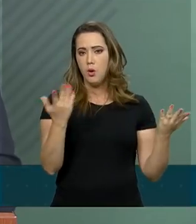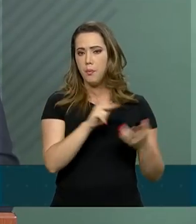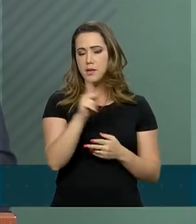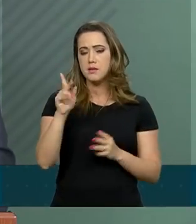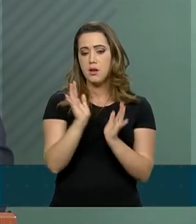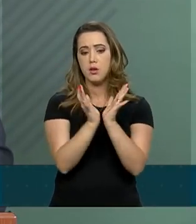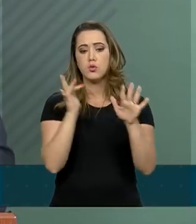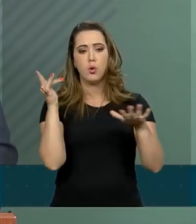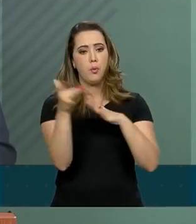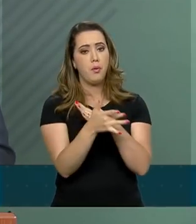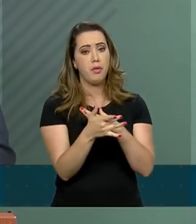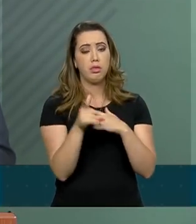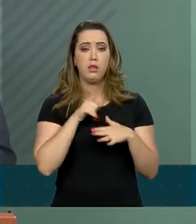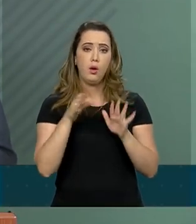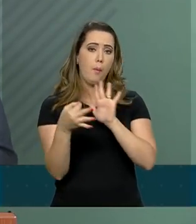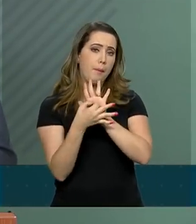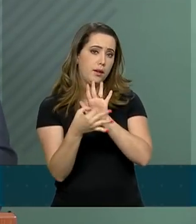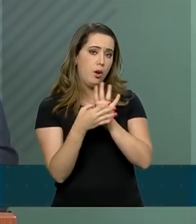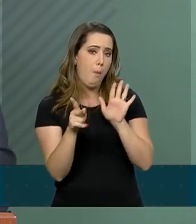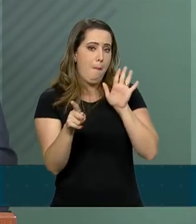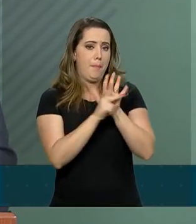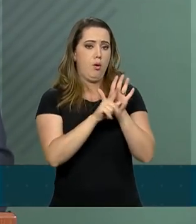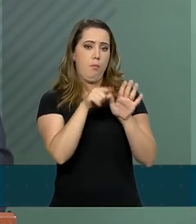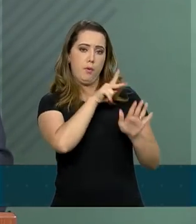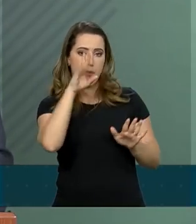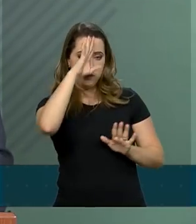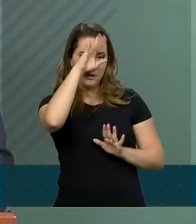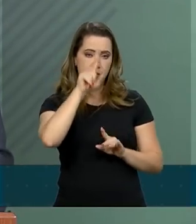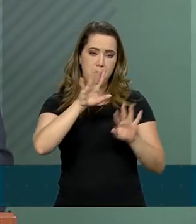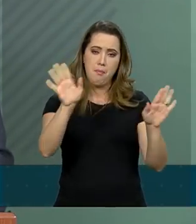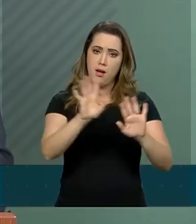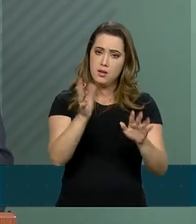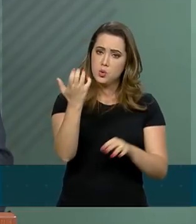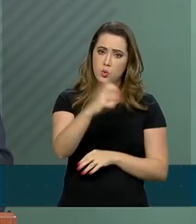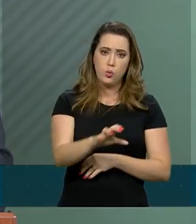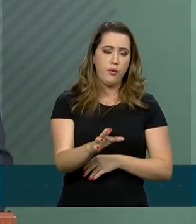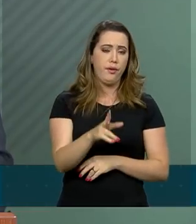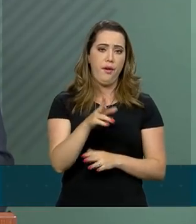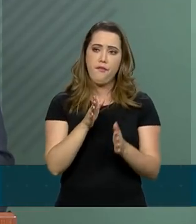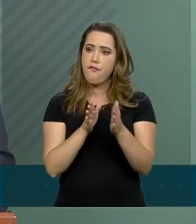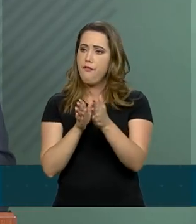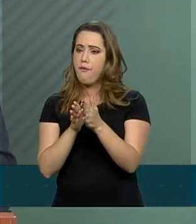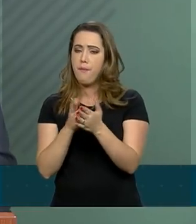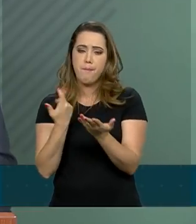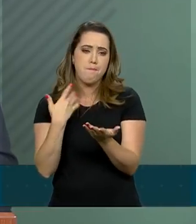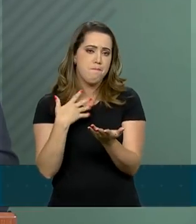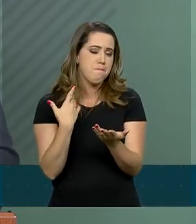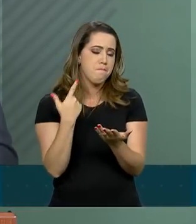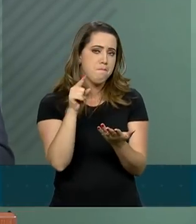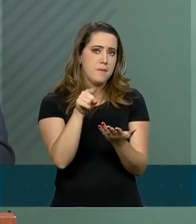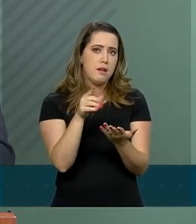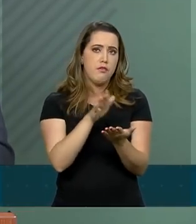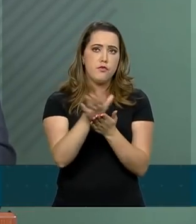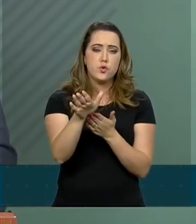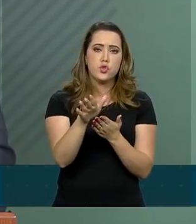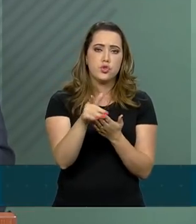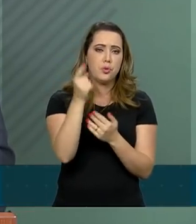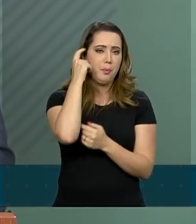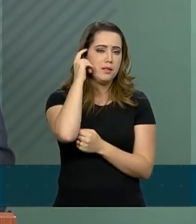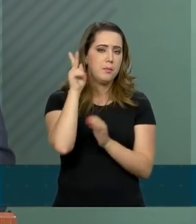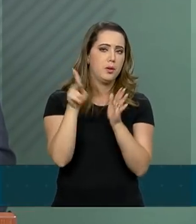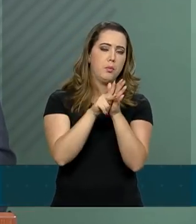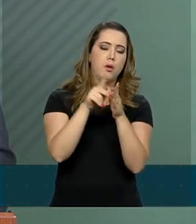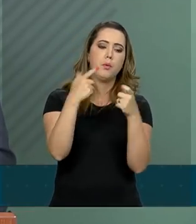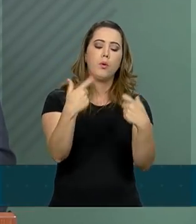obstante, ele não quer fugir dessas palavras com as quais eu vocalizei o seu pensamento. Qual seja? Um